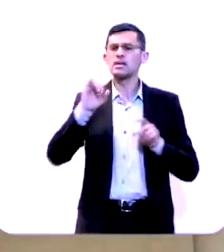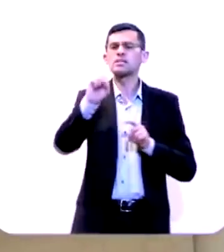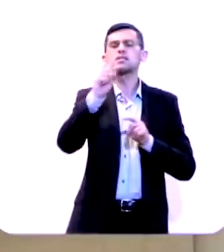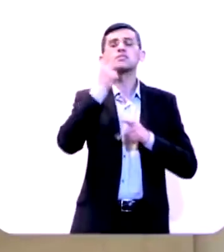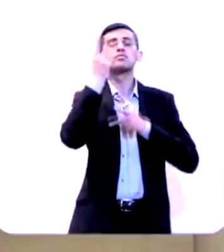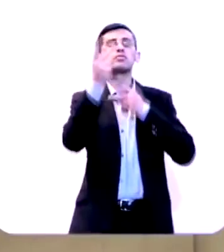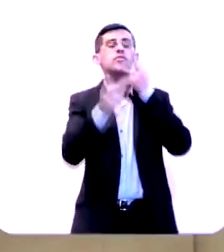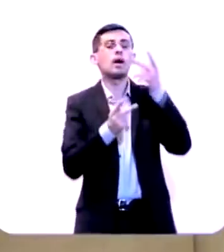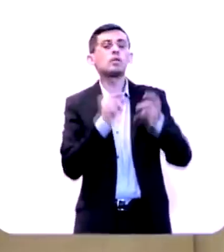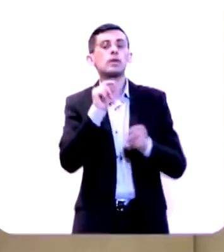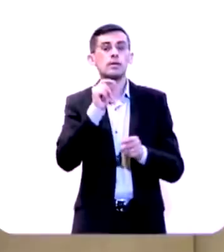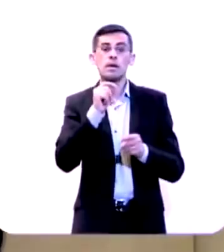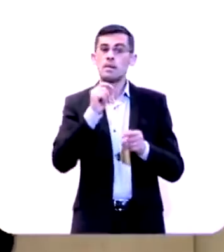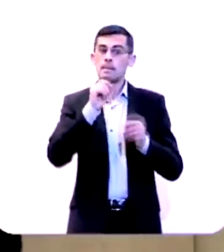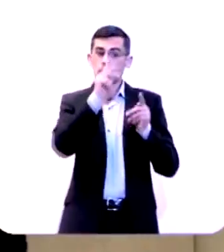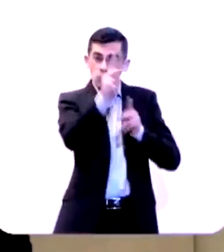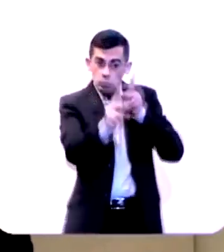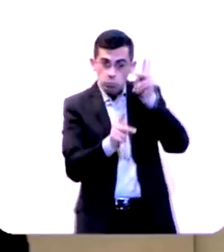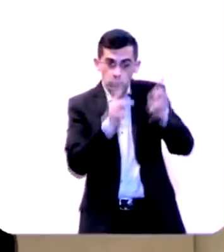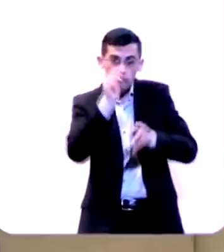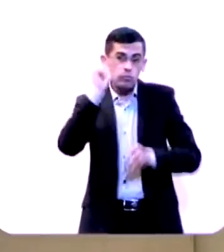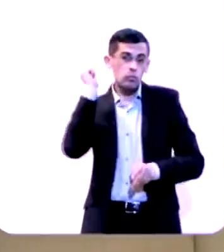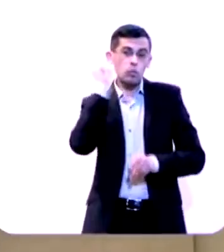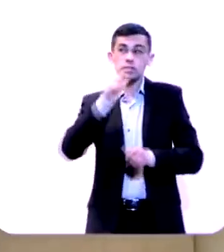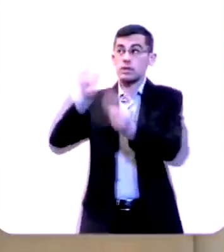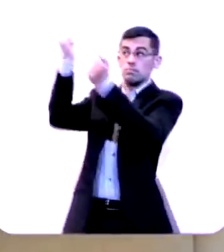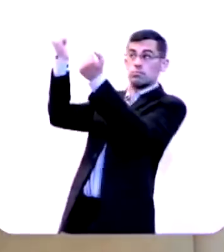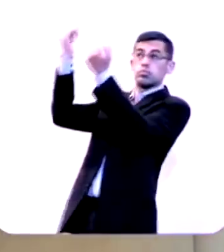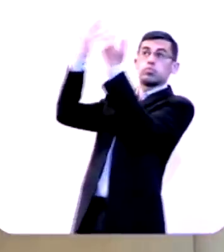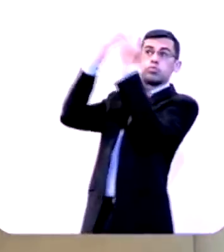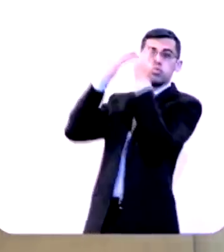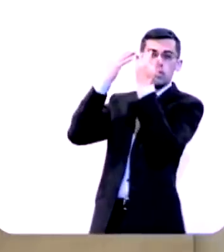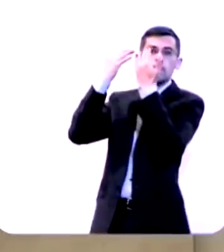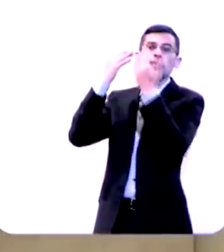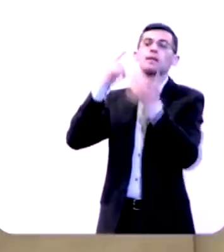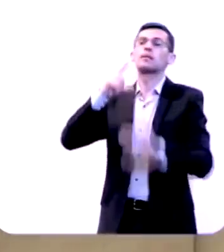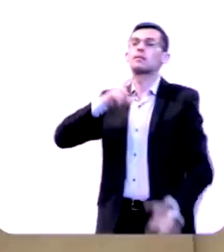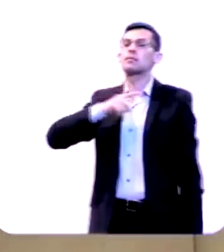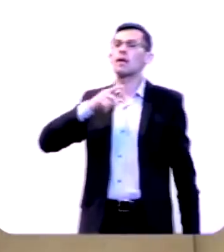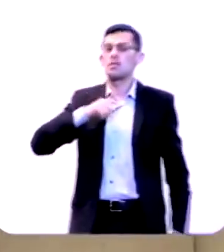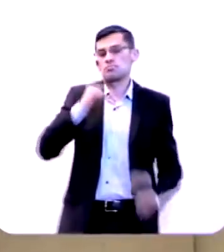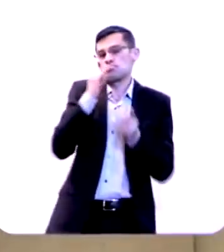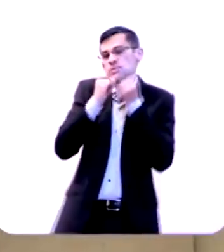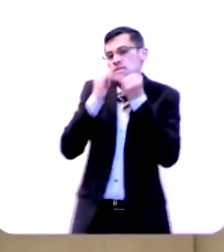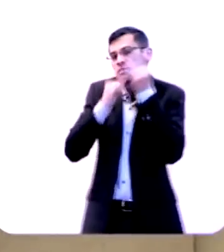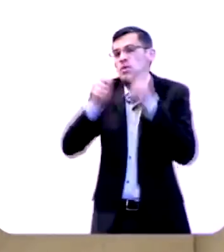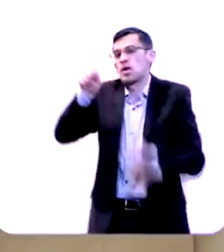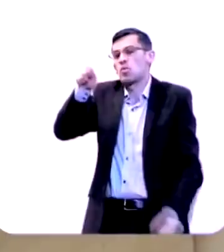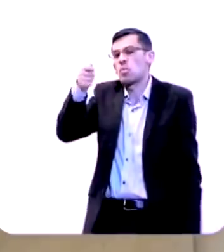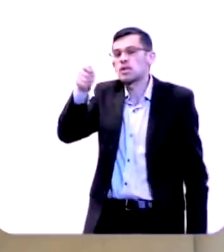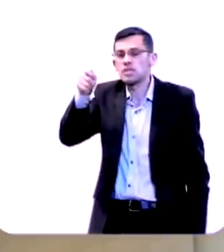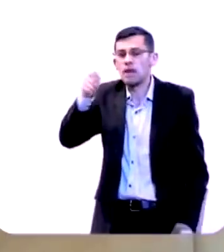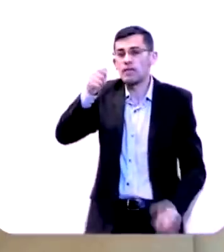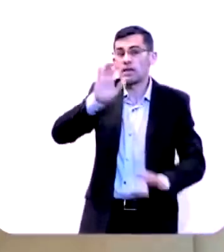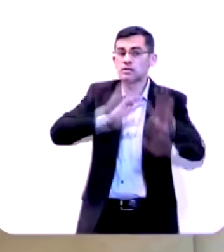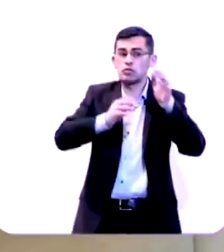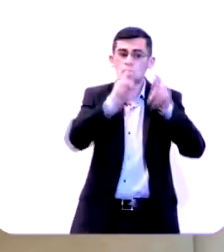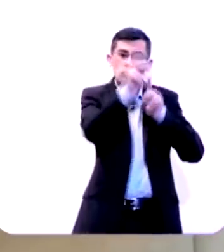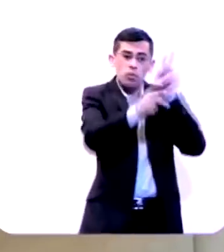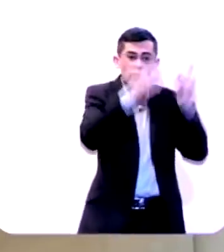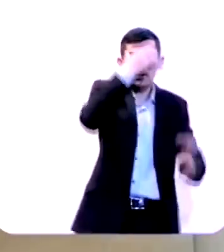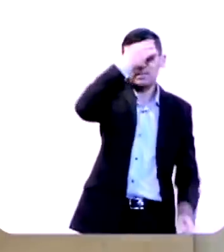adverte que para que eles alcançassem essa bênção, havia uma chave esquecida pelo